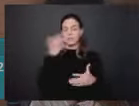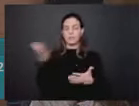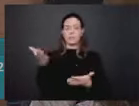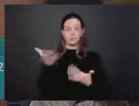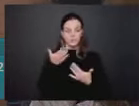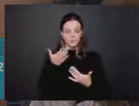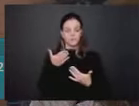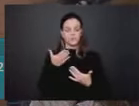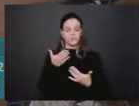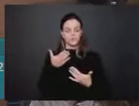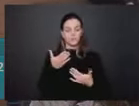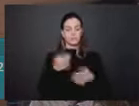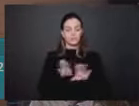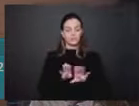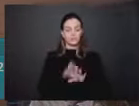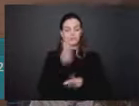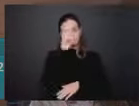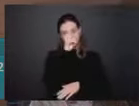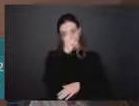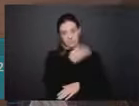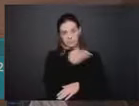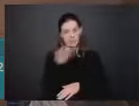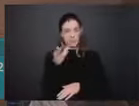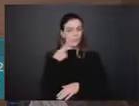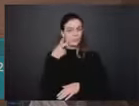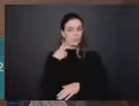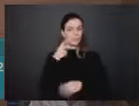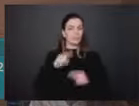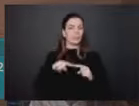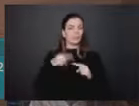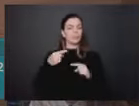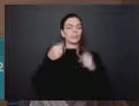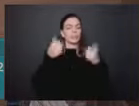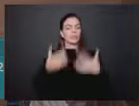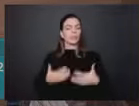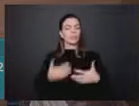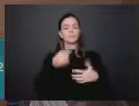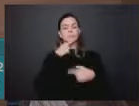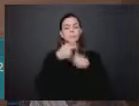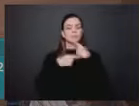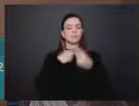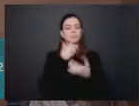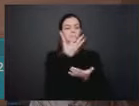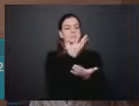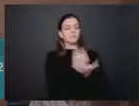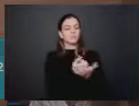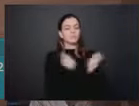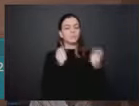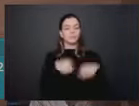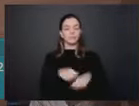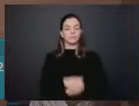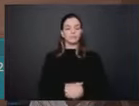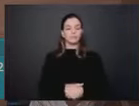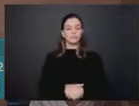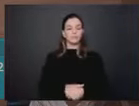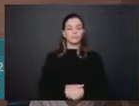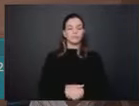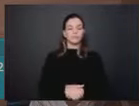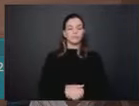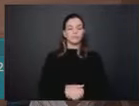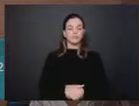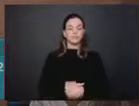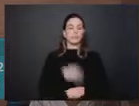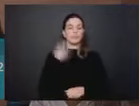E lembrando aos vereadores que, após a explanação, as perguntas, inscrição para as perguntas nos apartes. Vereadora Amália